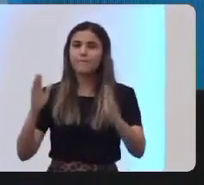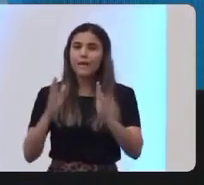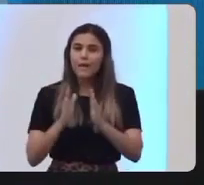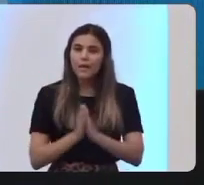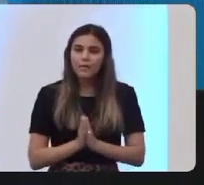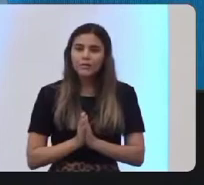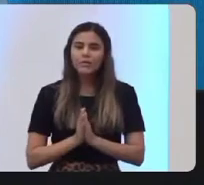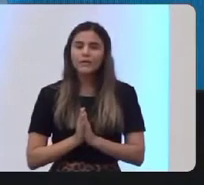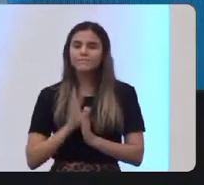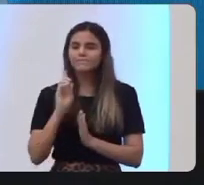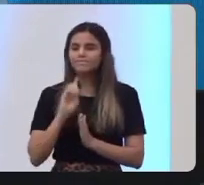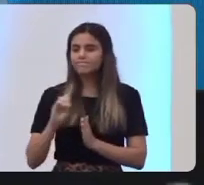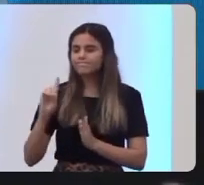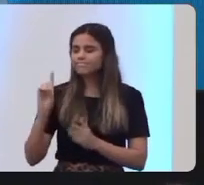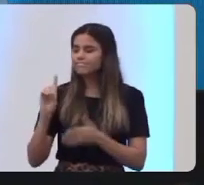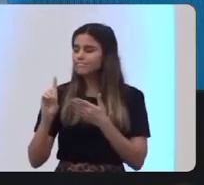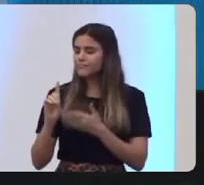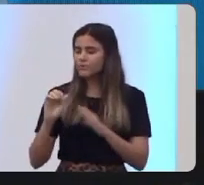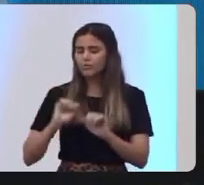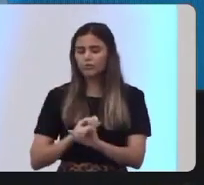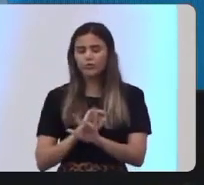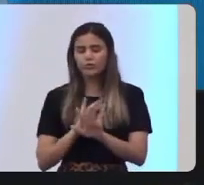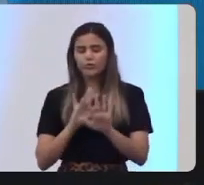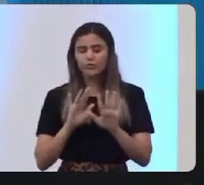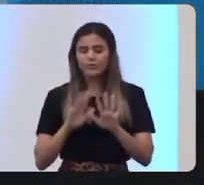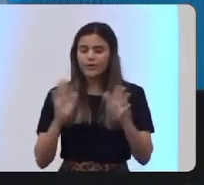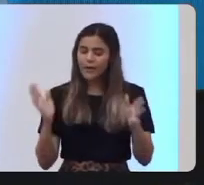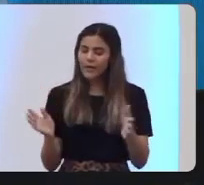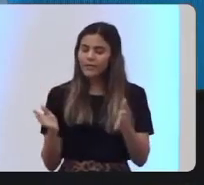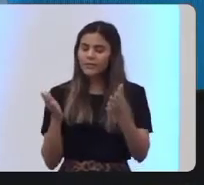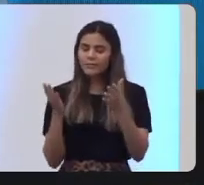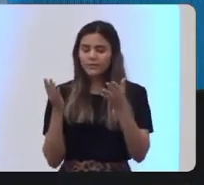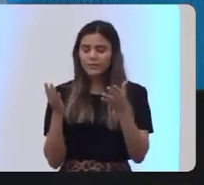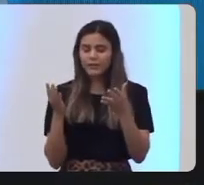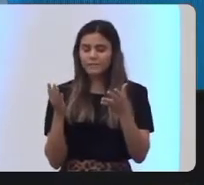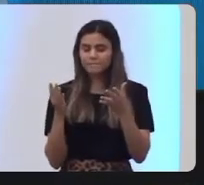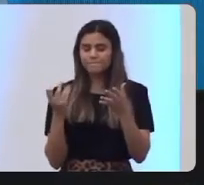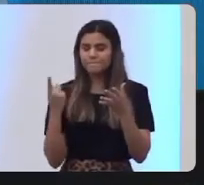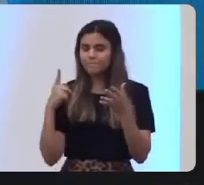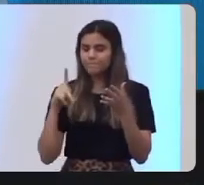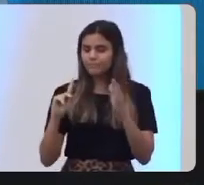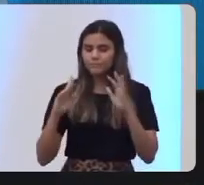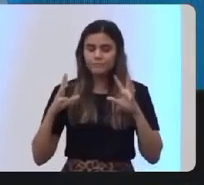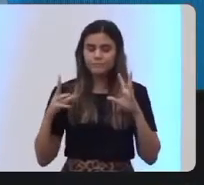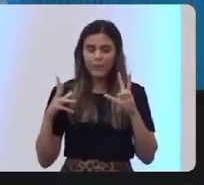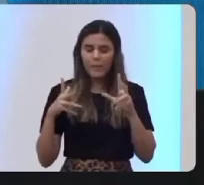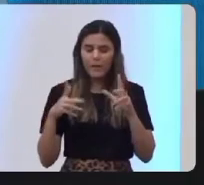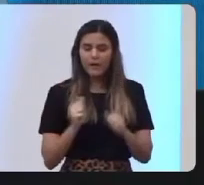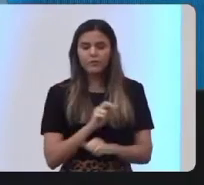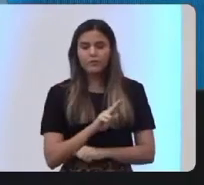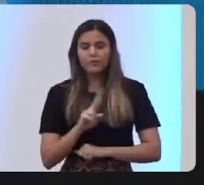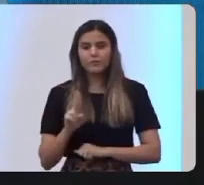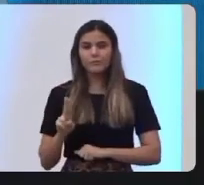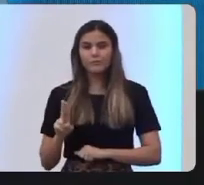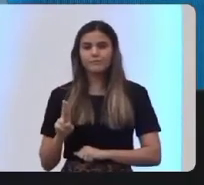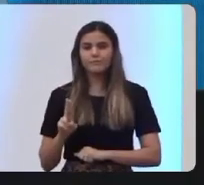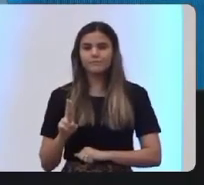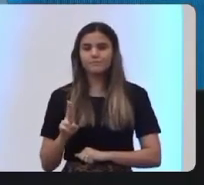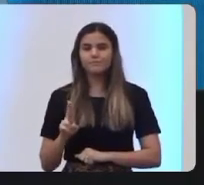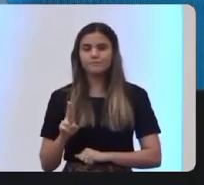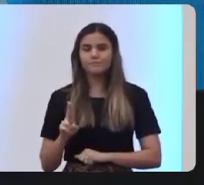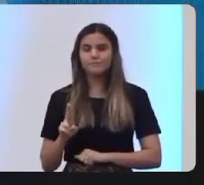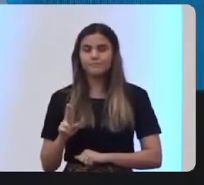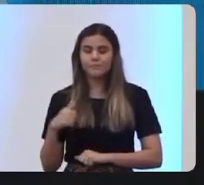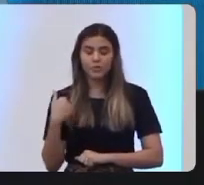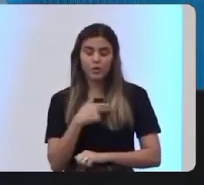a Ti, para glorificar e exaltar o Teu maravilhoso nome. Vamos voltar